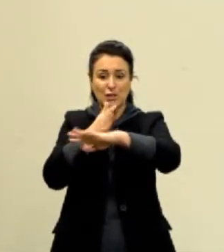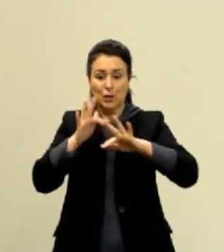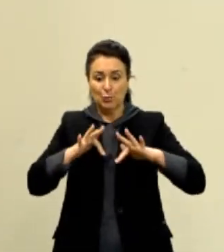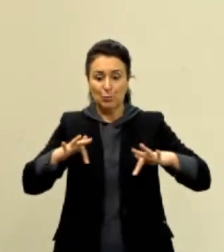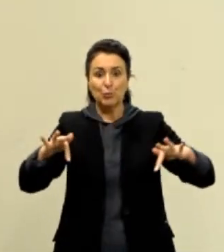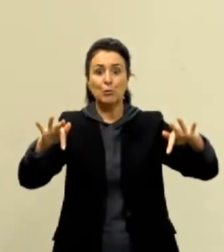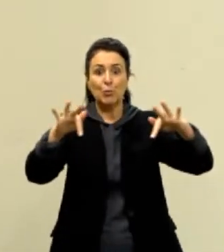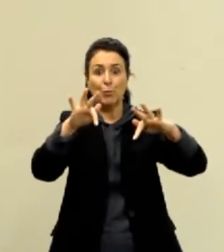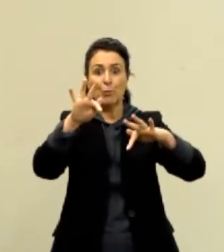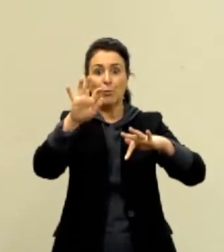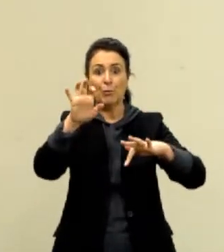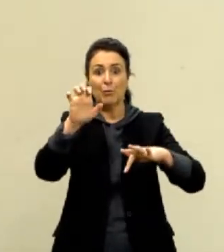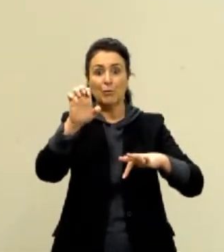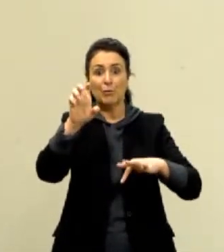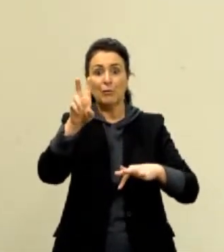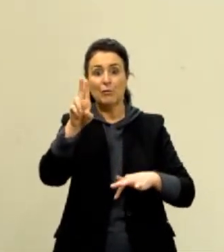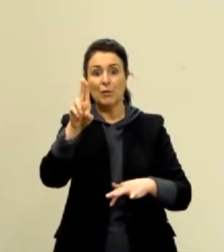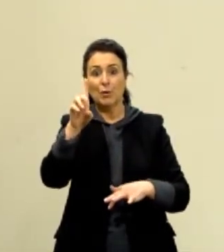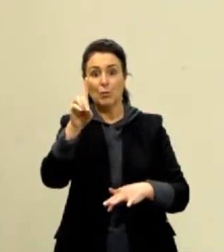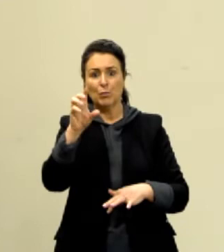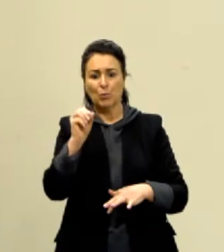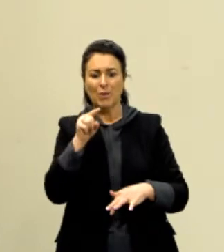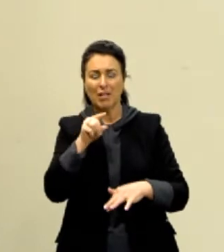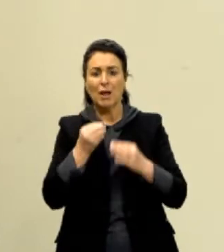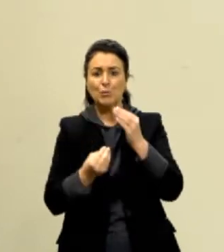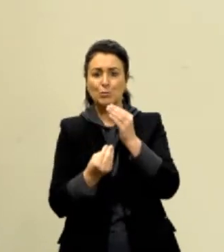nesses feudos surgiam